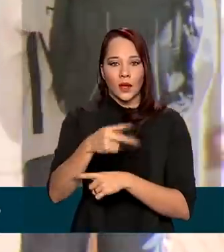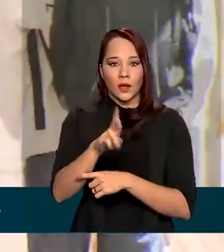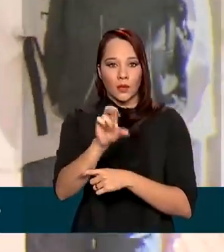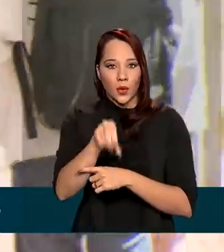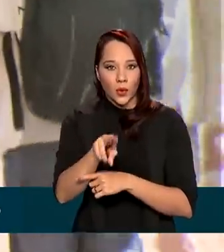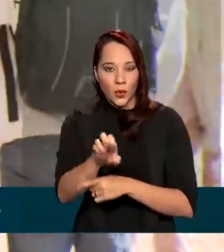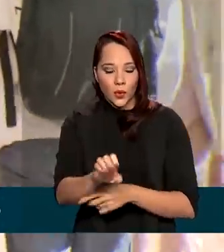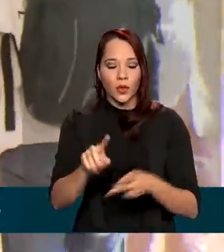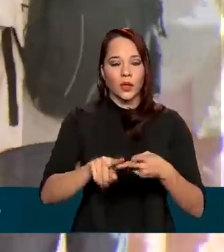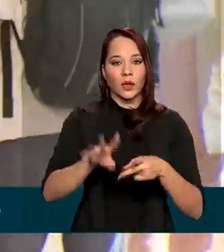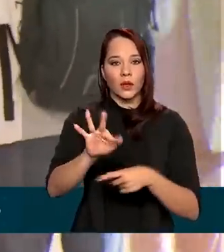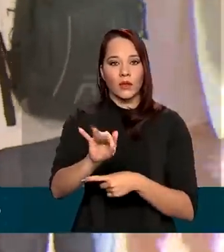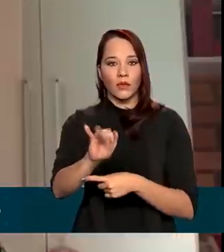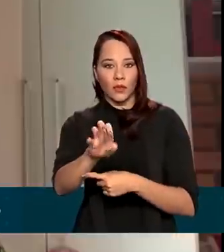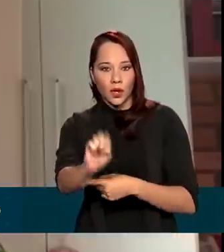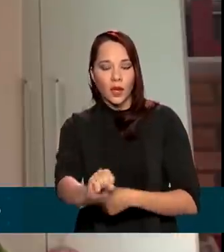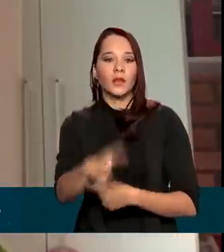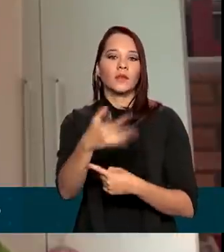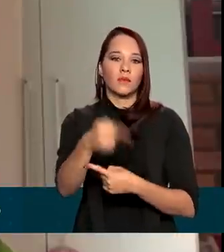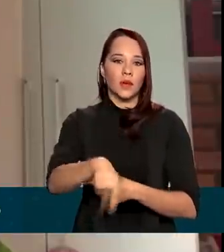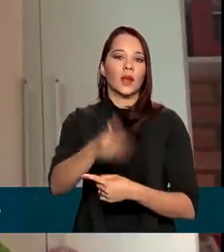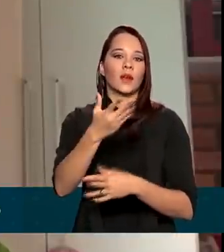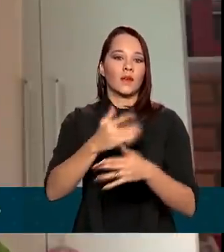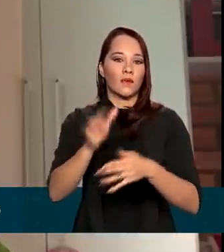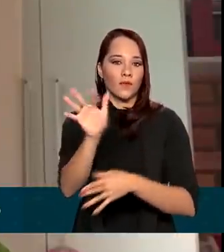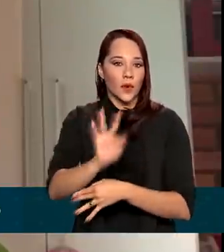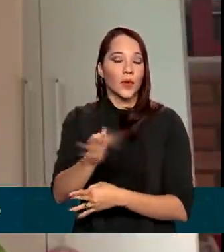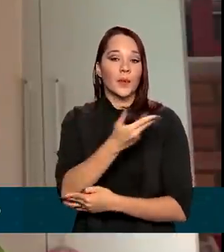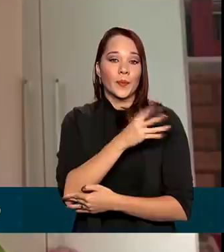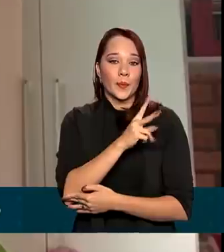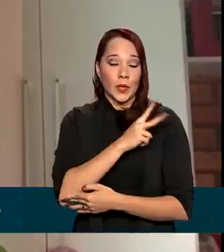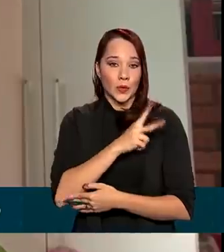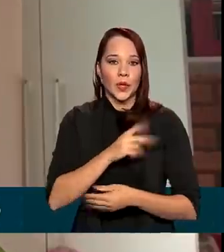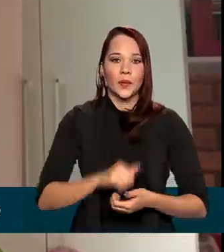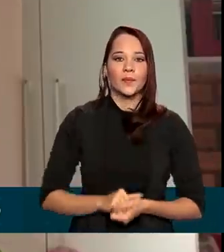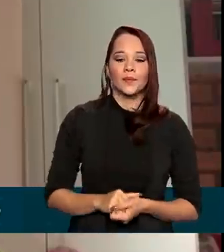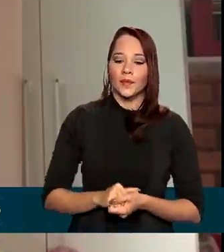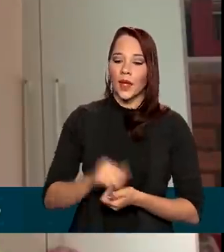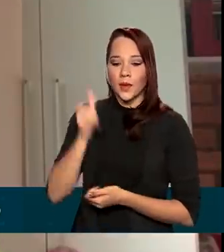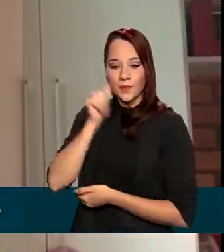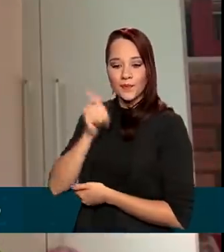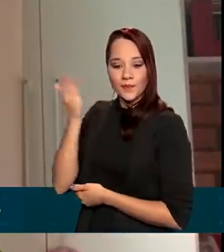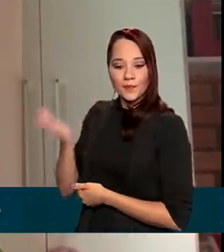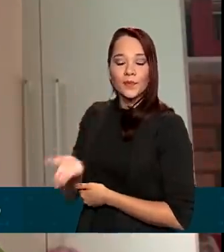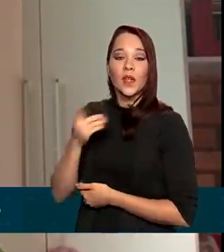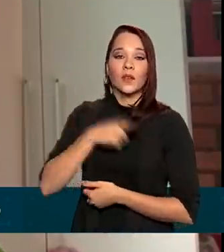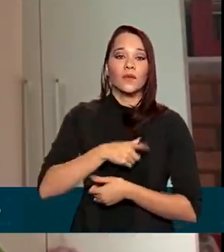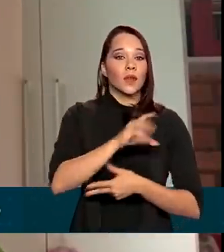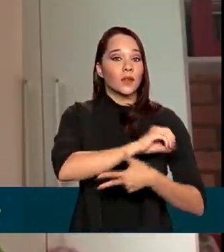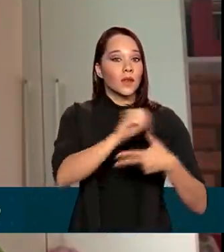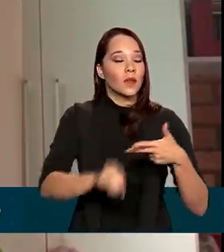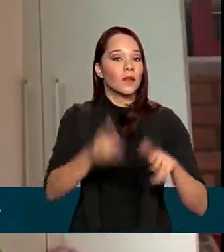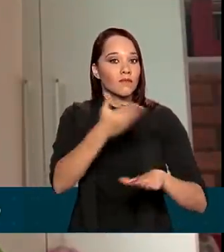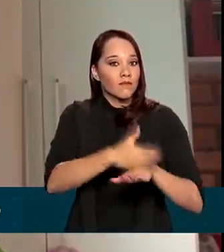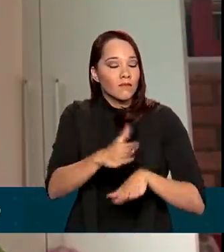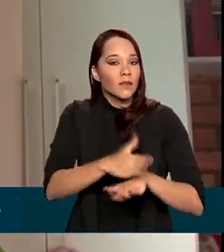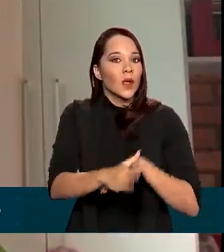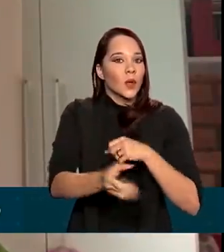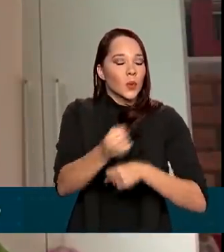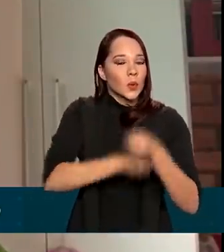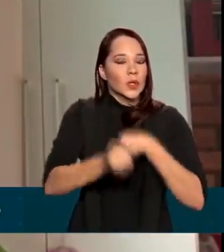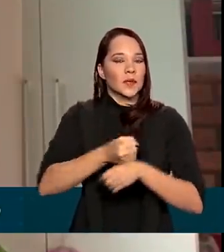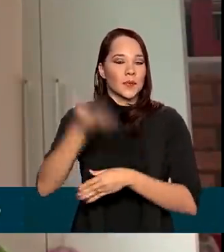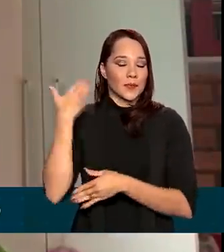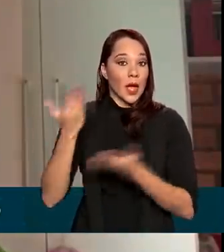e FIES para as particulares. Ana Luíza fez o Enem como treineira nos anos anteriores, mas dessa